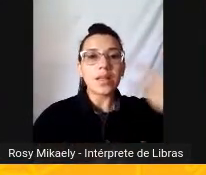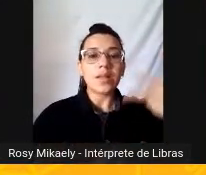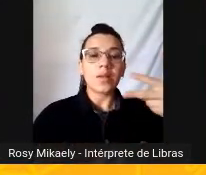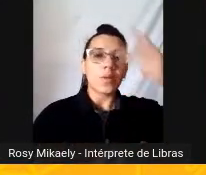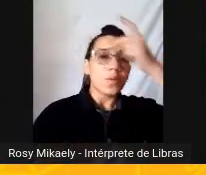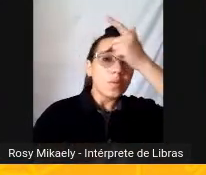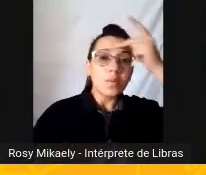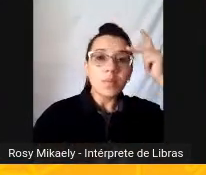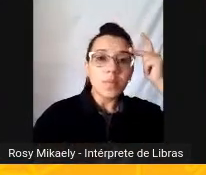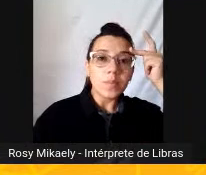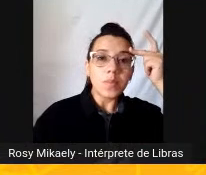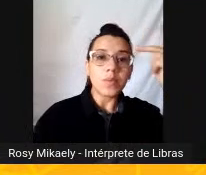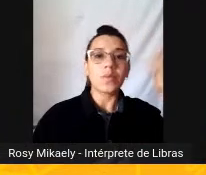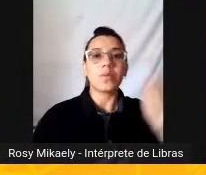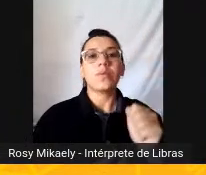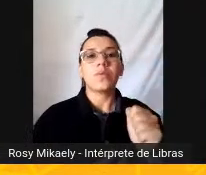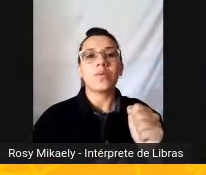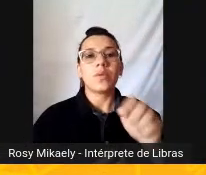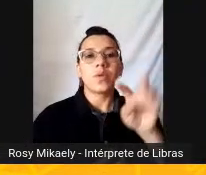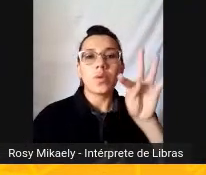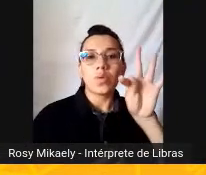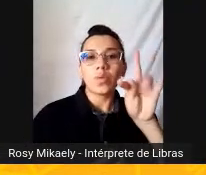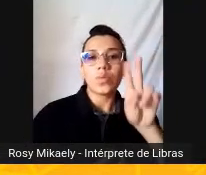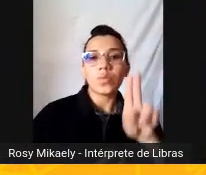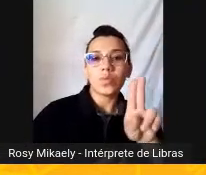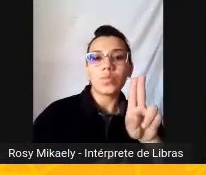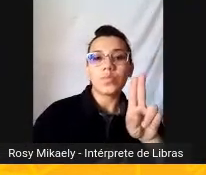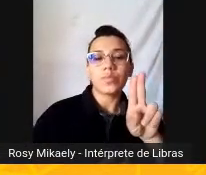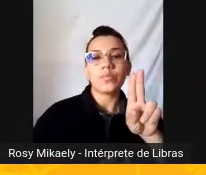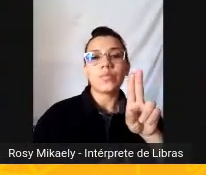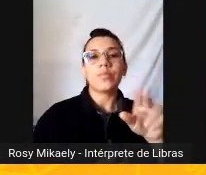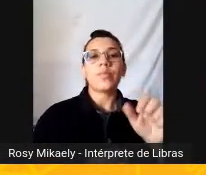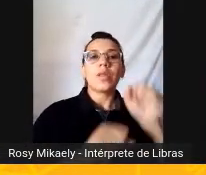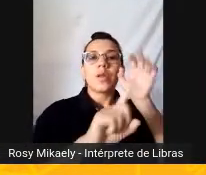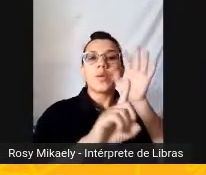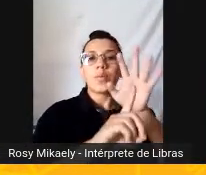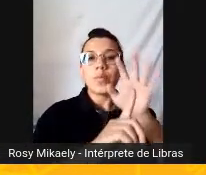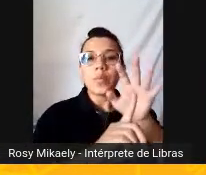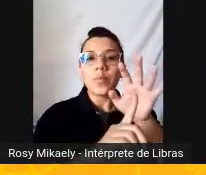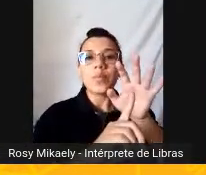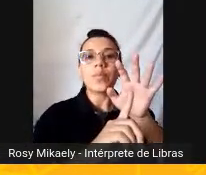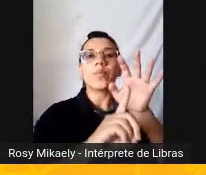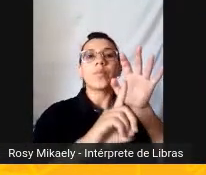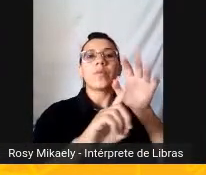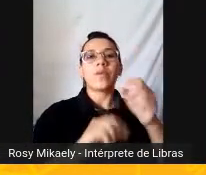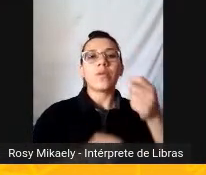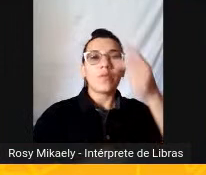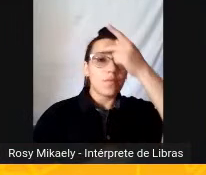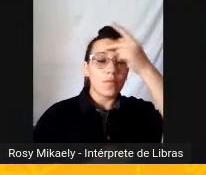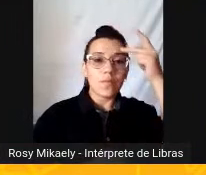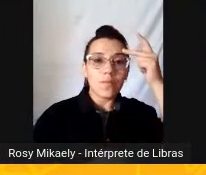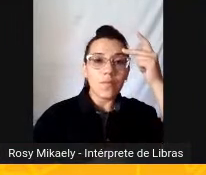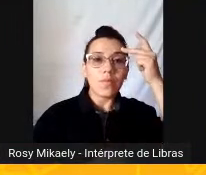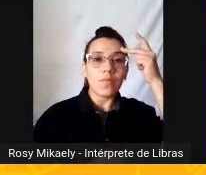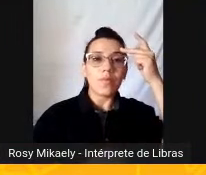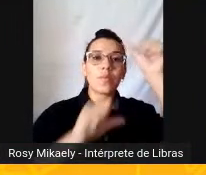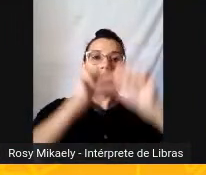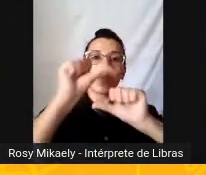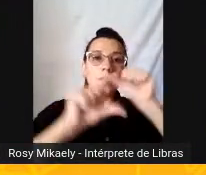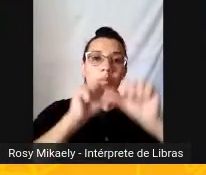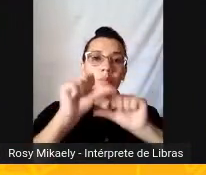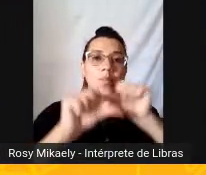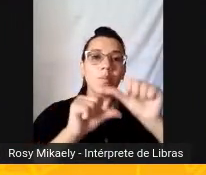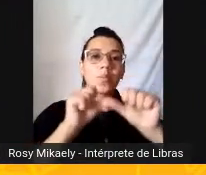alguém a mudar de opinião e levar o produto. Então, quando a gente fala nessa função,